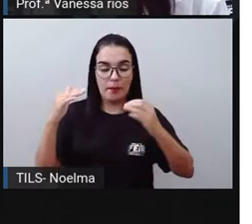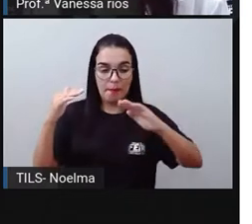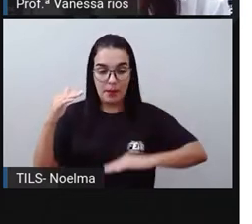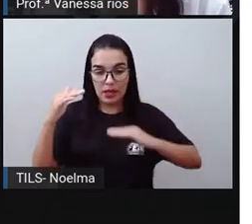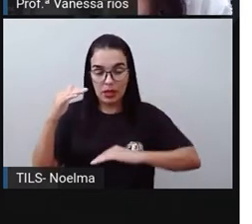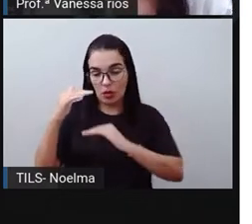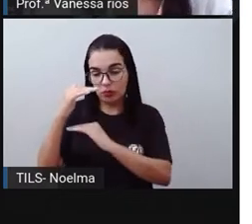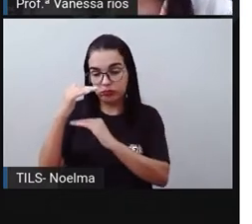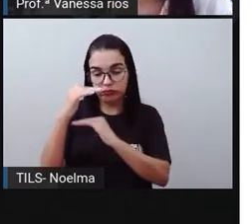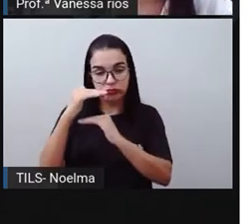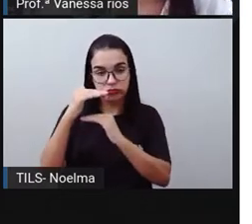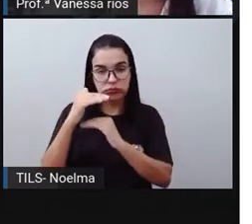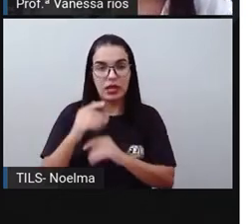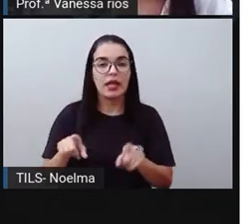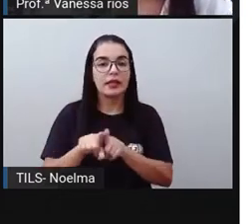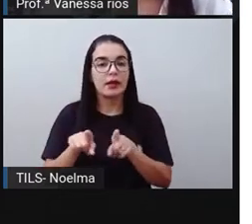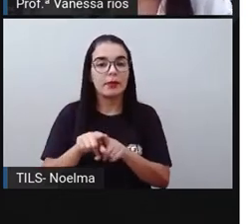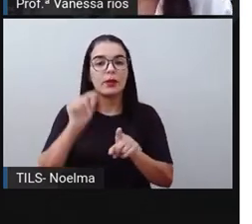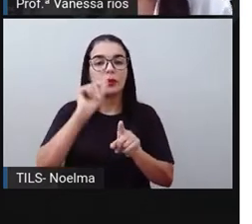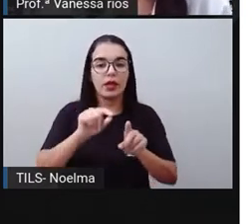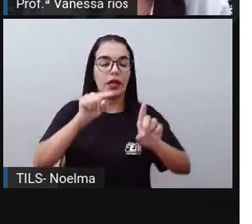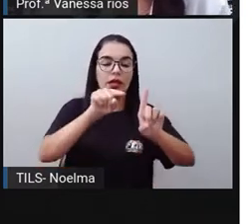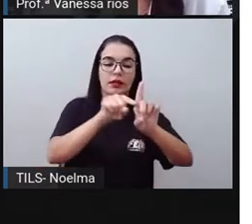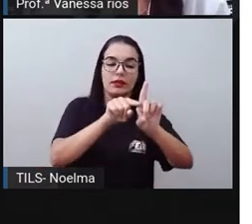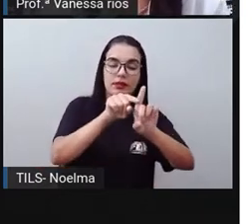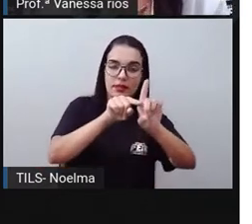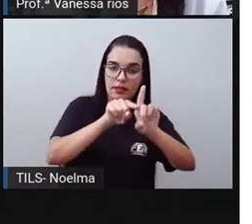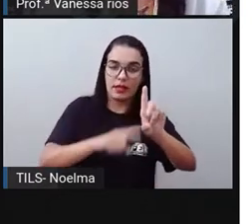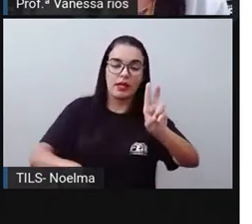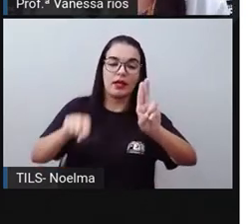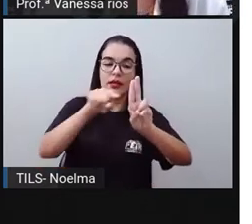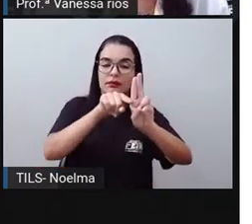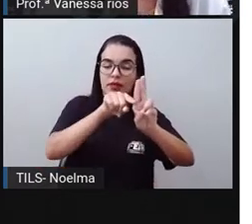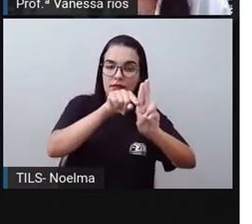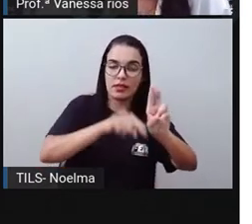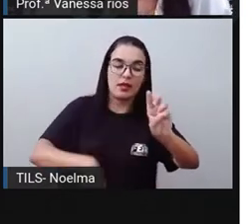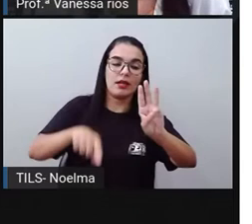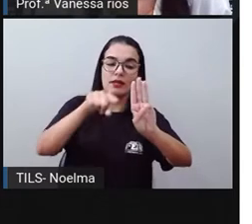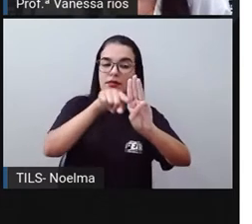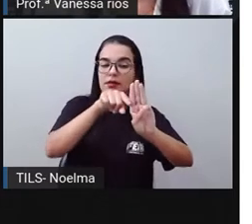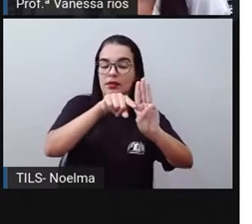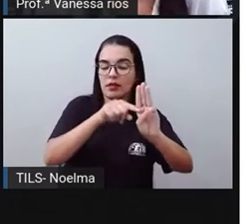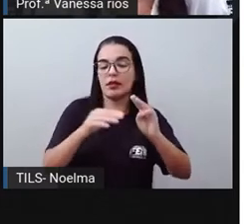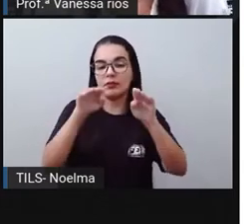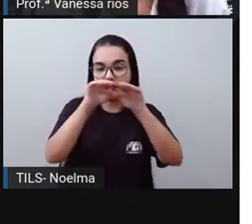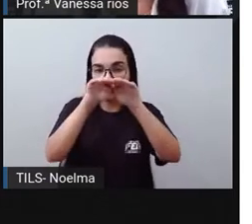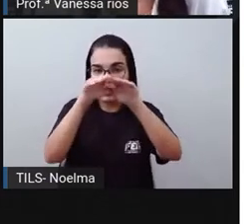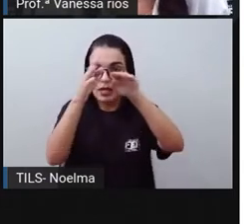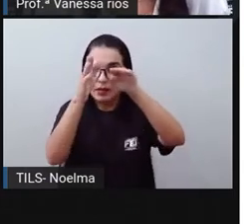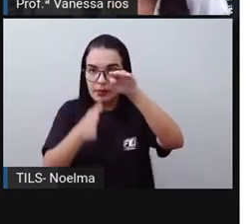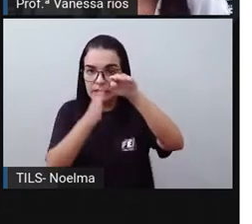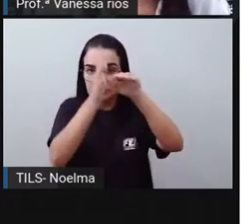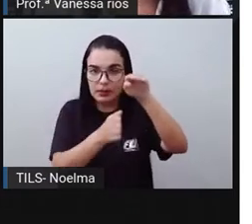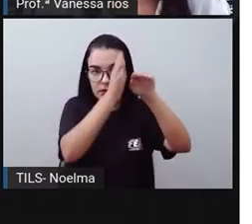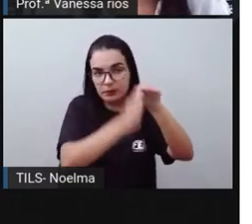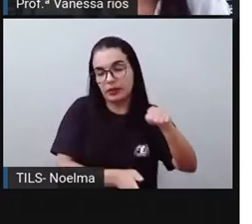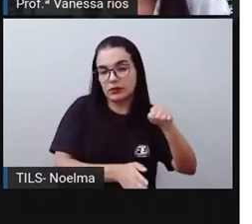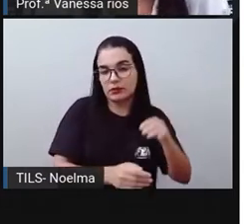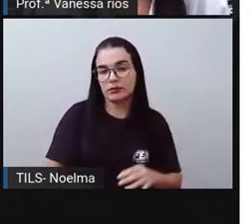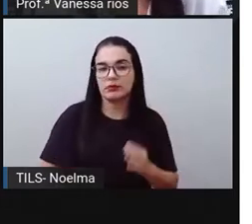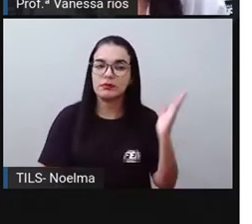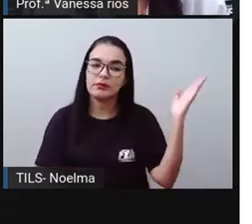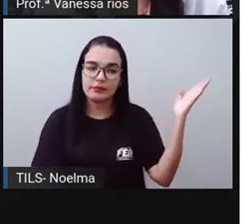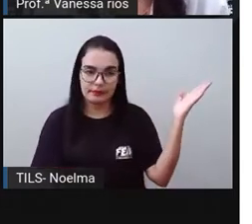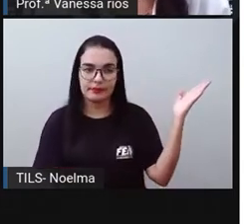dezena, centena sobre centena e assim sucessivamente. E aí, essa continha de mil e sessenta e